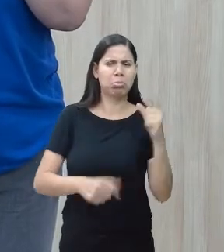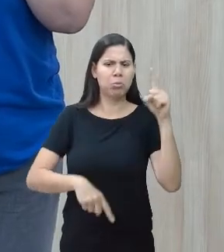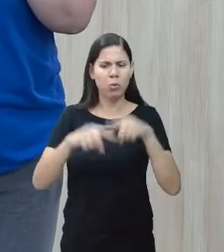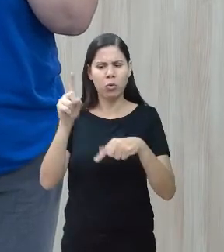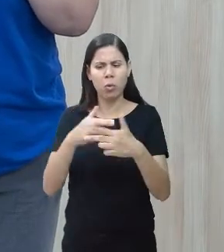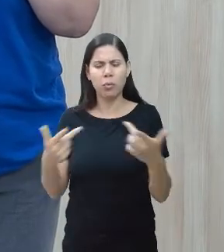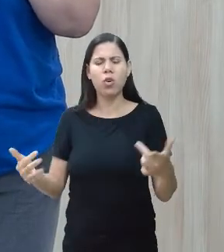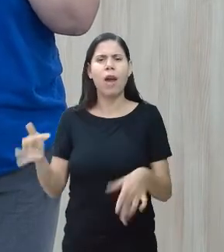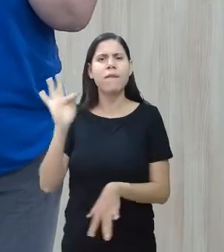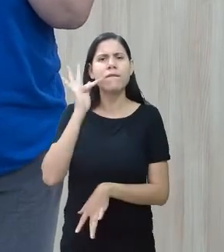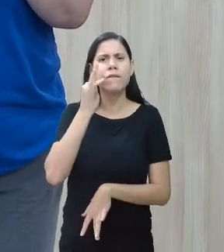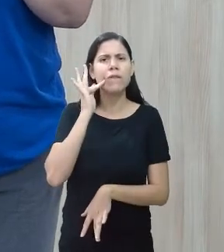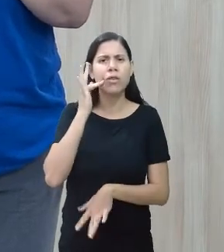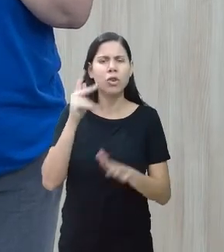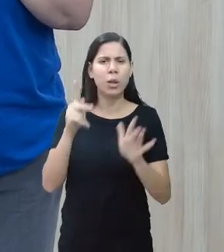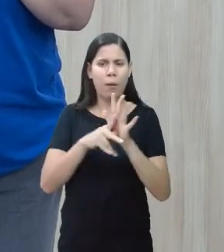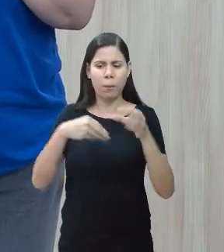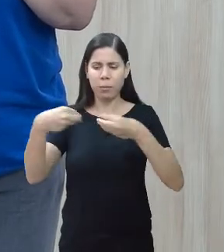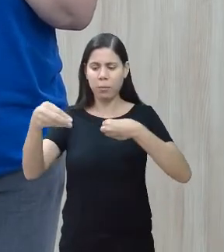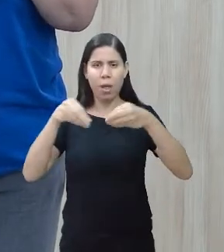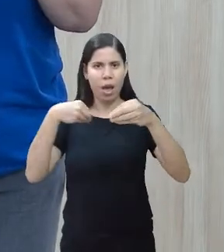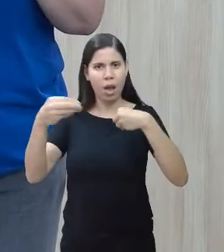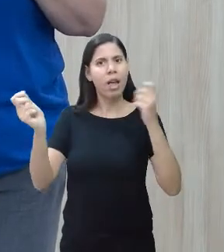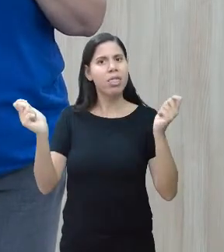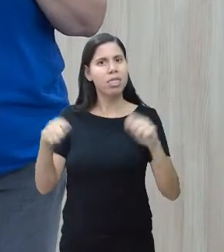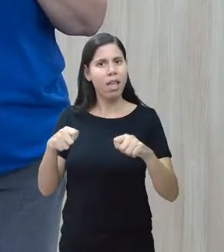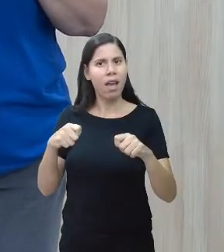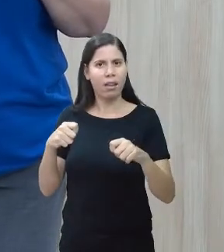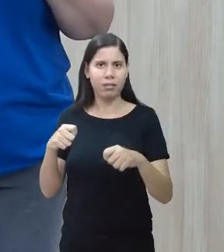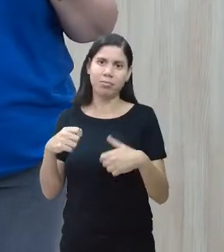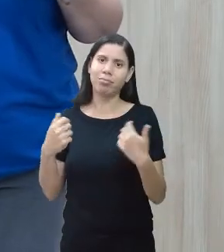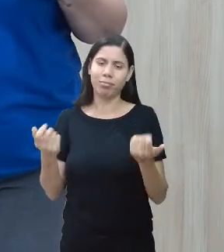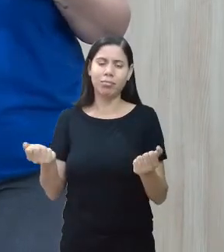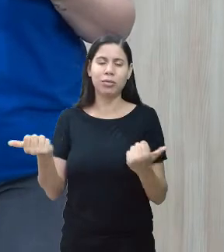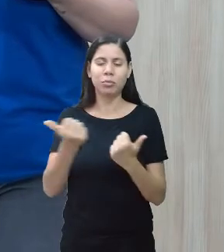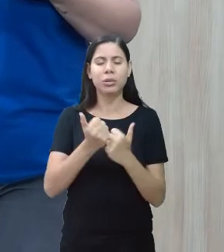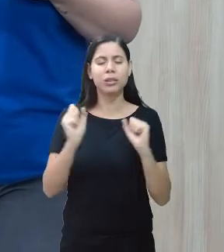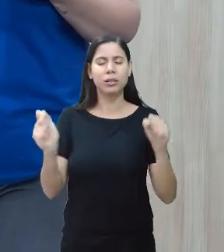frutas de plástico, de brincar. Pode ser objetos também.